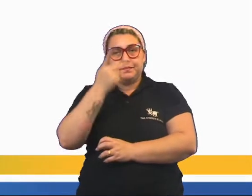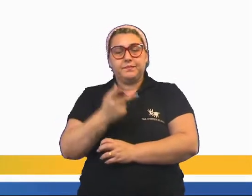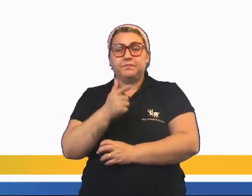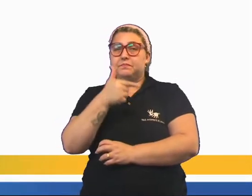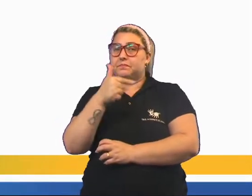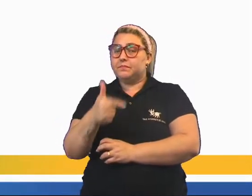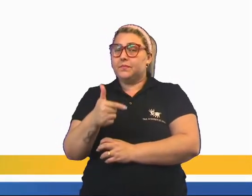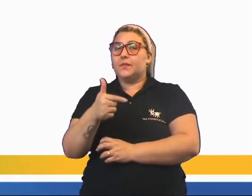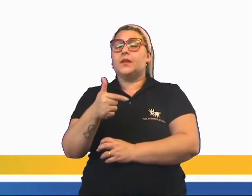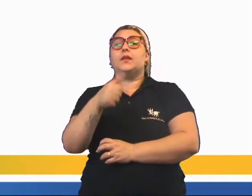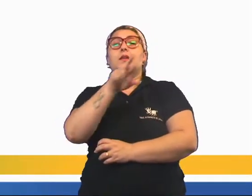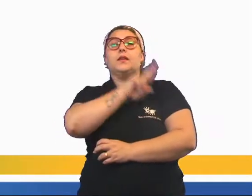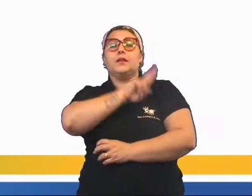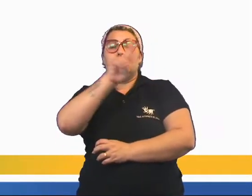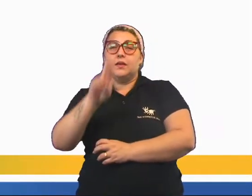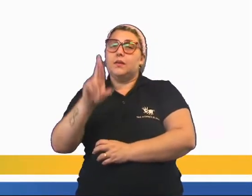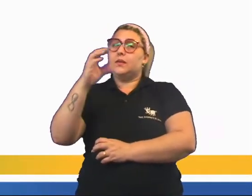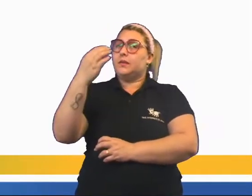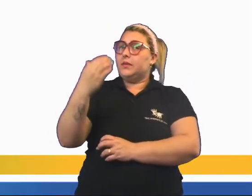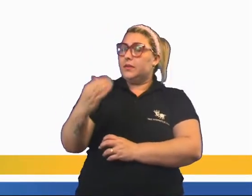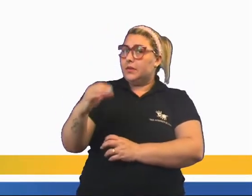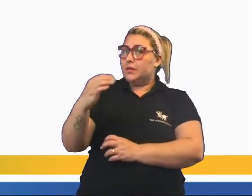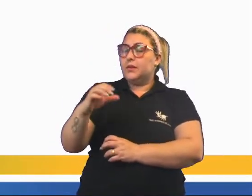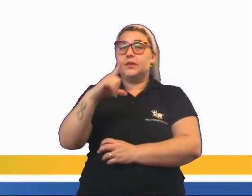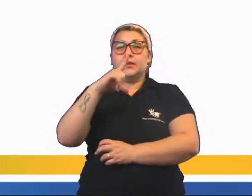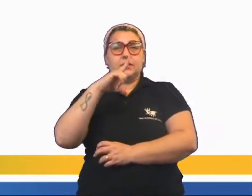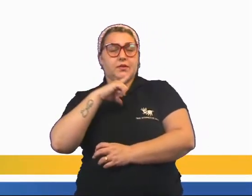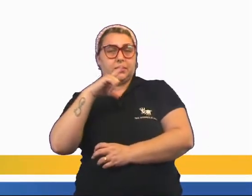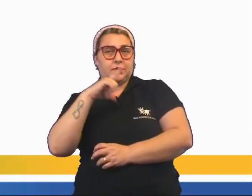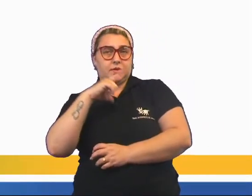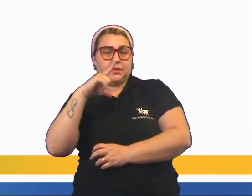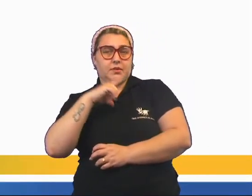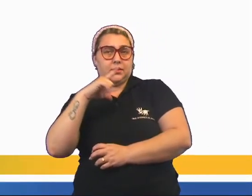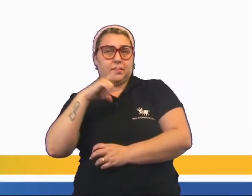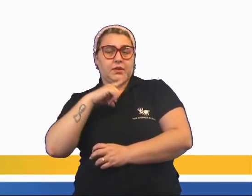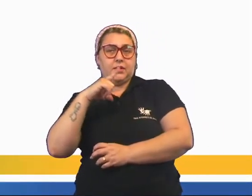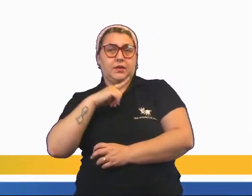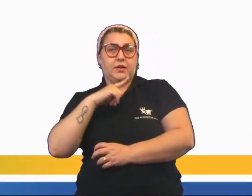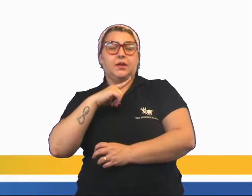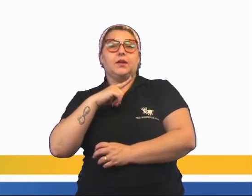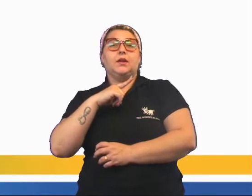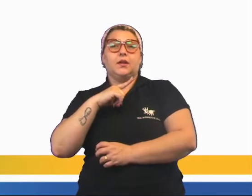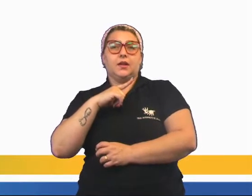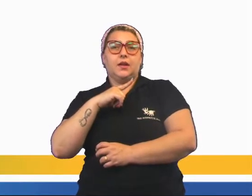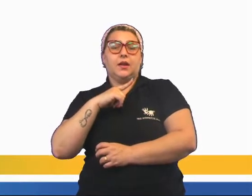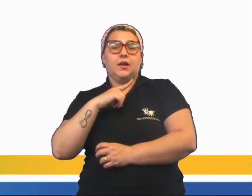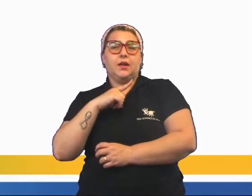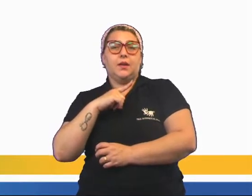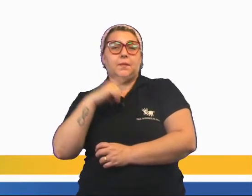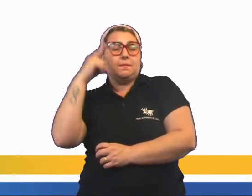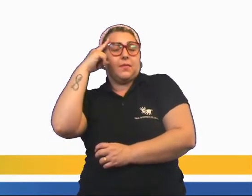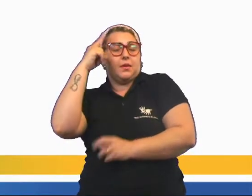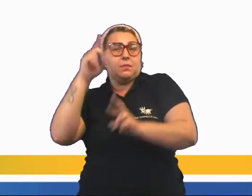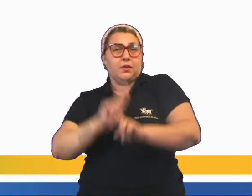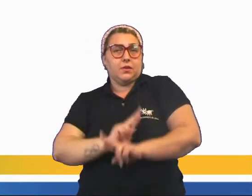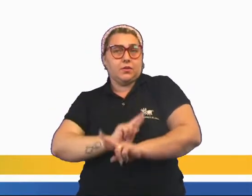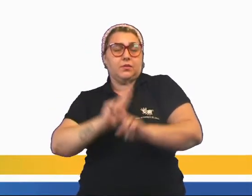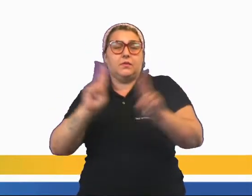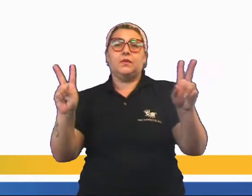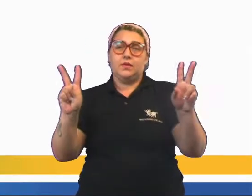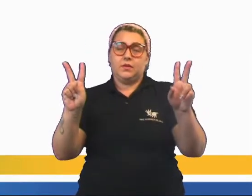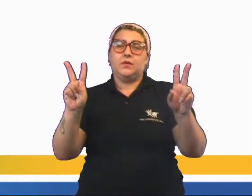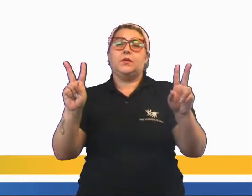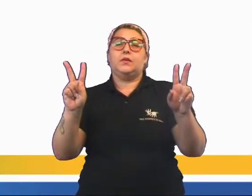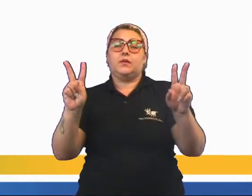resolvidas. Tanto a religião quanto a ciência possuem ênfase em campos diferentes de aplicação